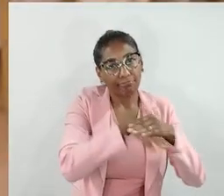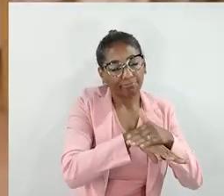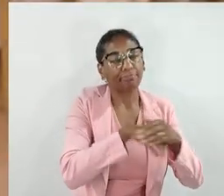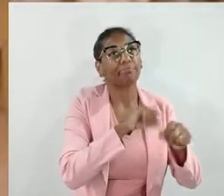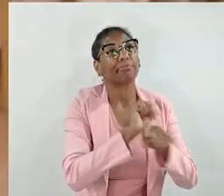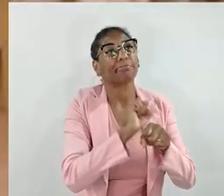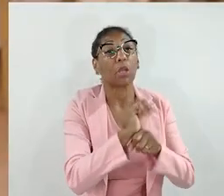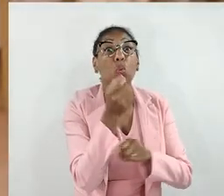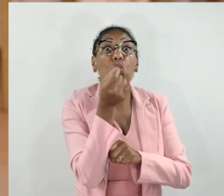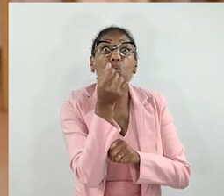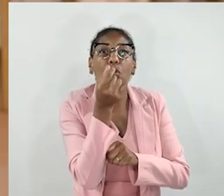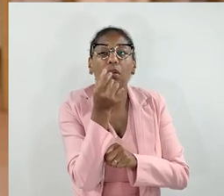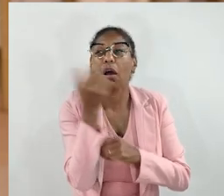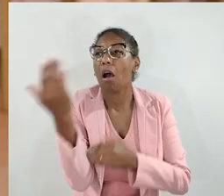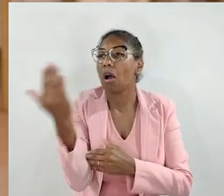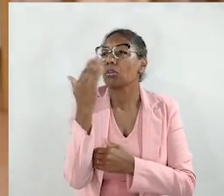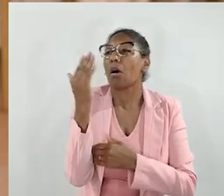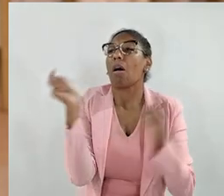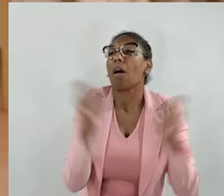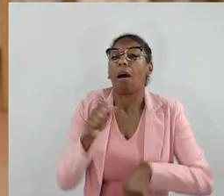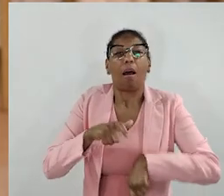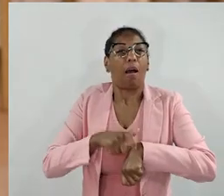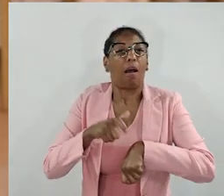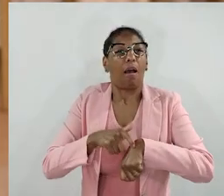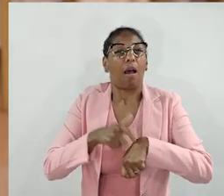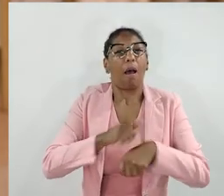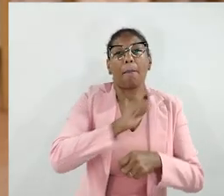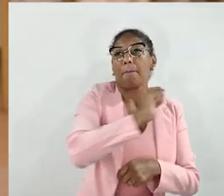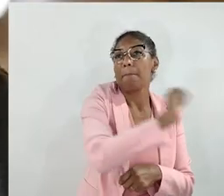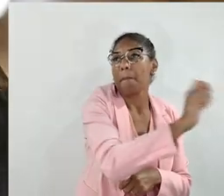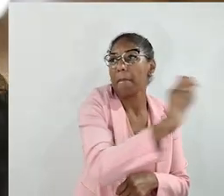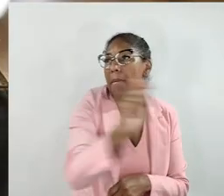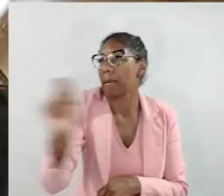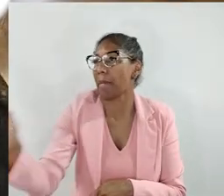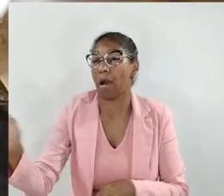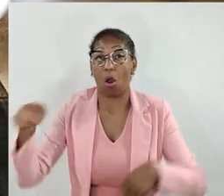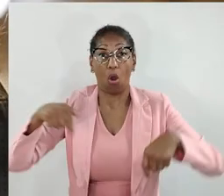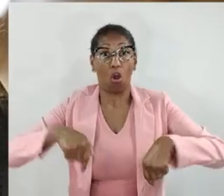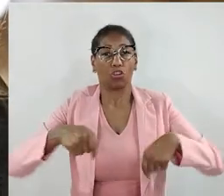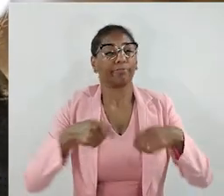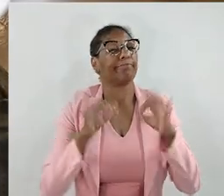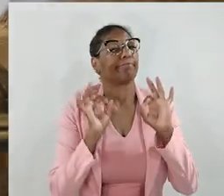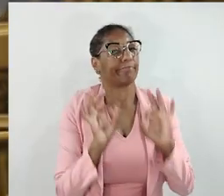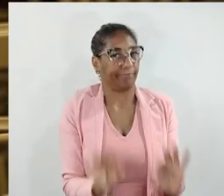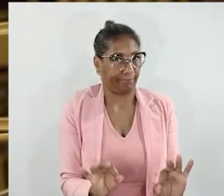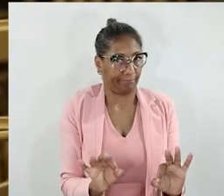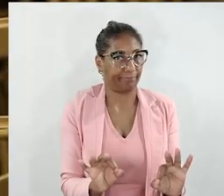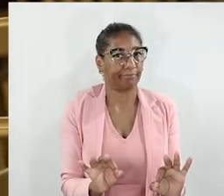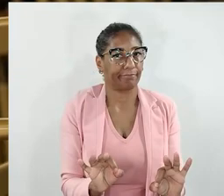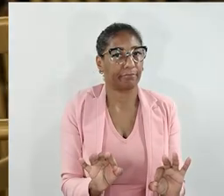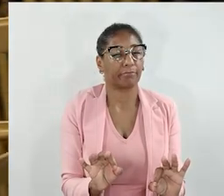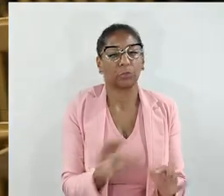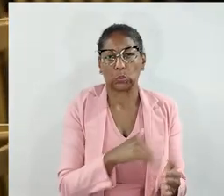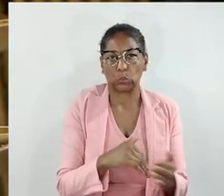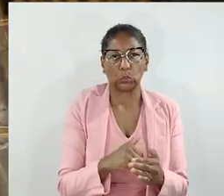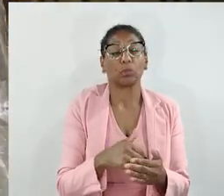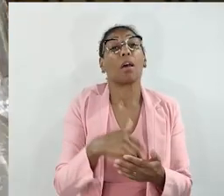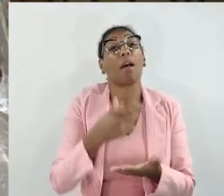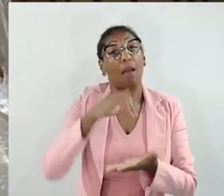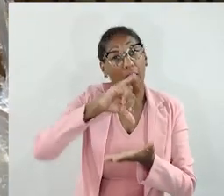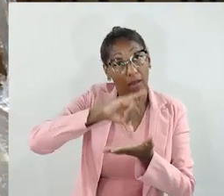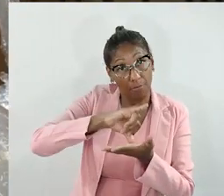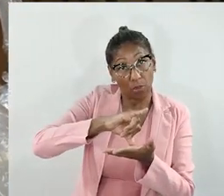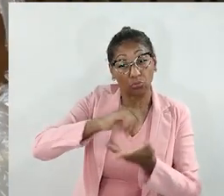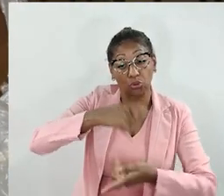em boa hora para poder nos ajudar com esta folha. Nossas contas estão pagas até o dia de hoje, estão todas pagas. E com esse